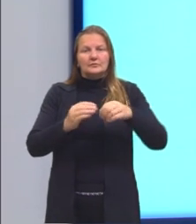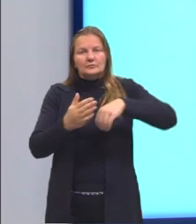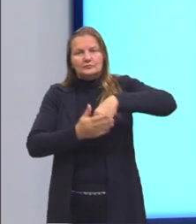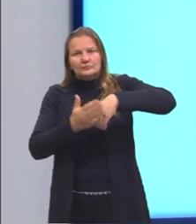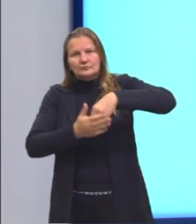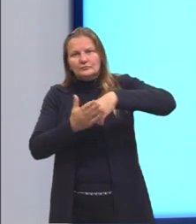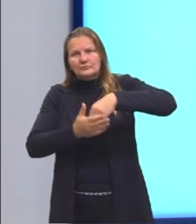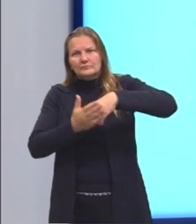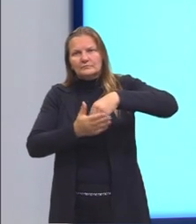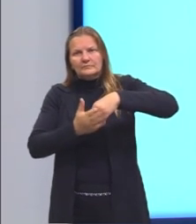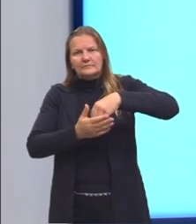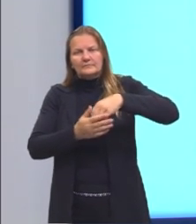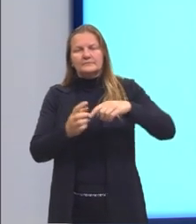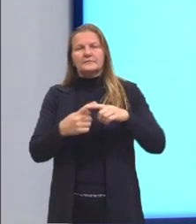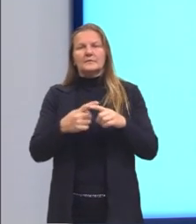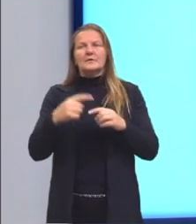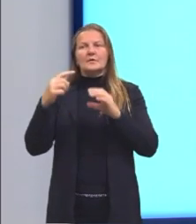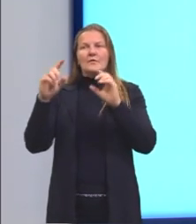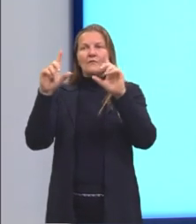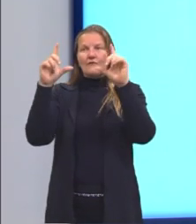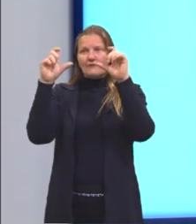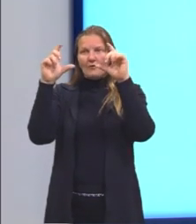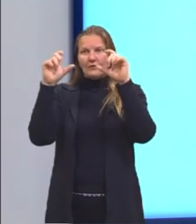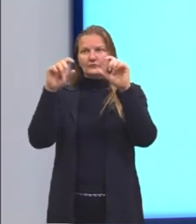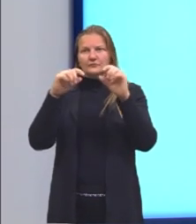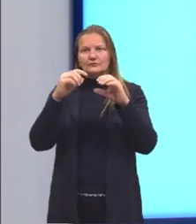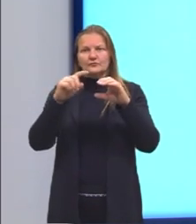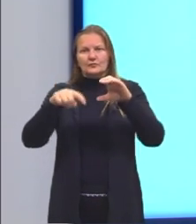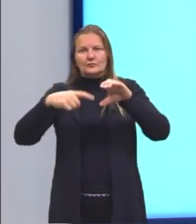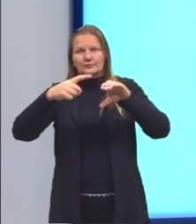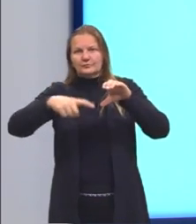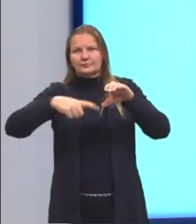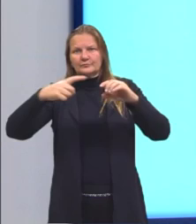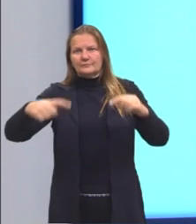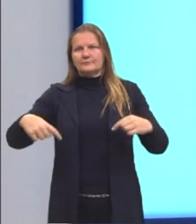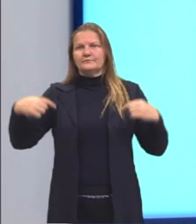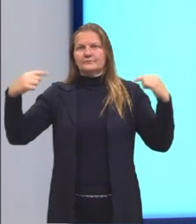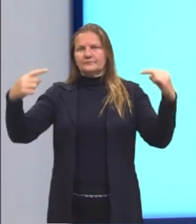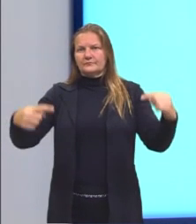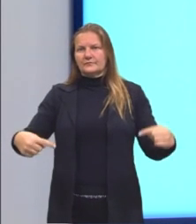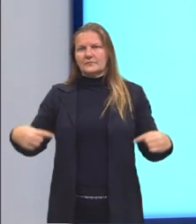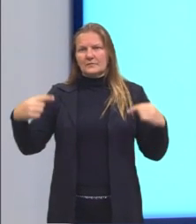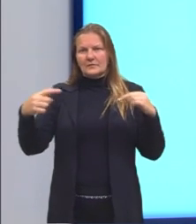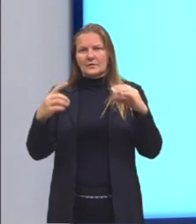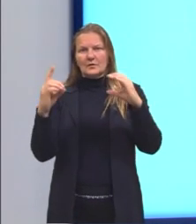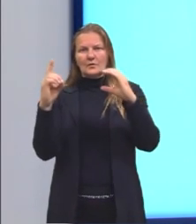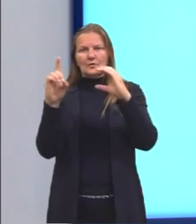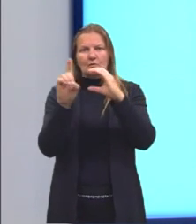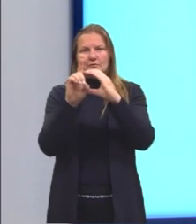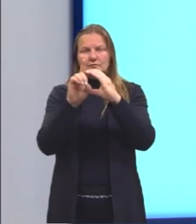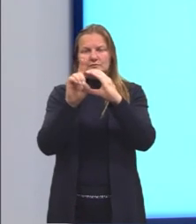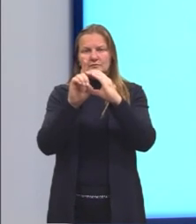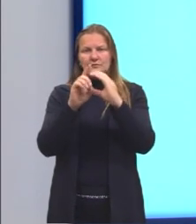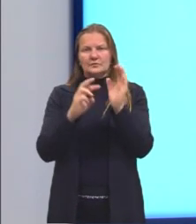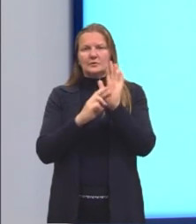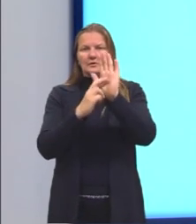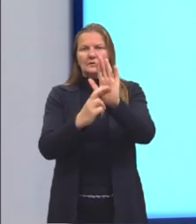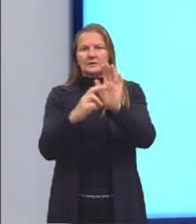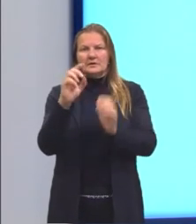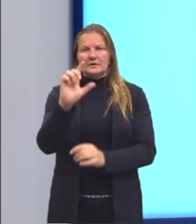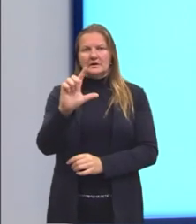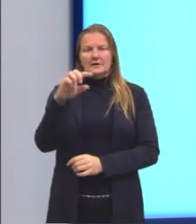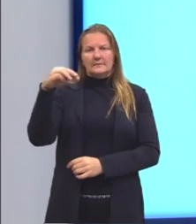e nós temos também a imagem ali do pneu, onde nós podemos ver ali o diâmetro representado por L